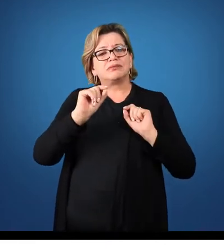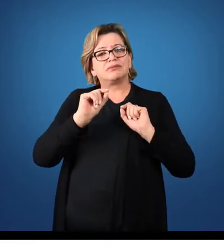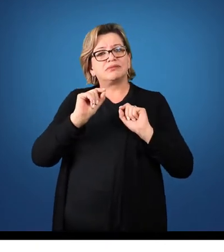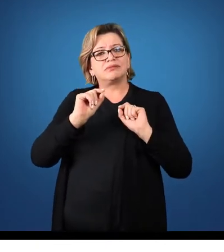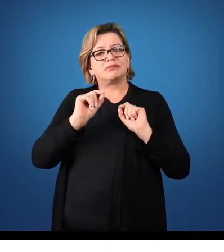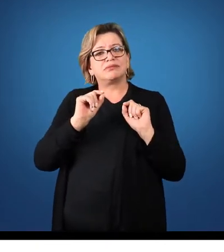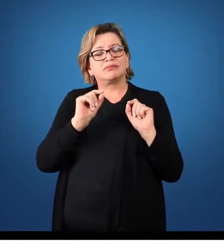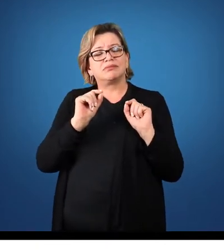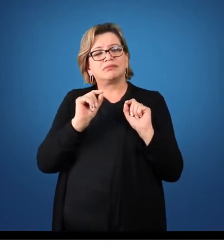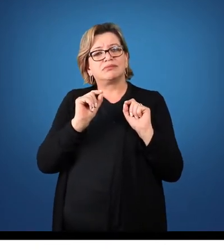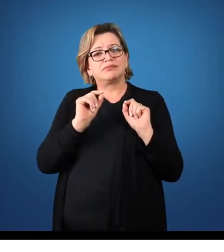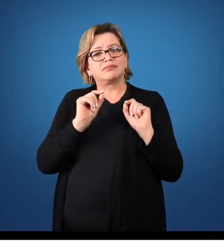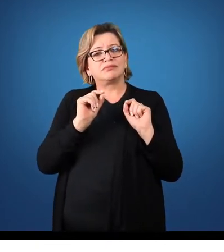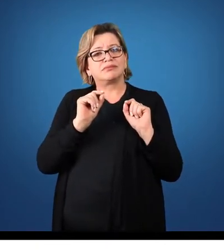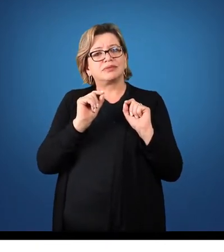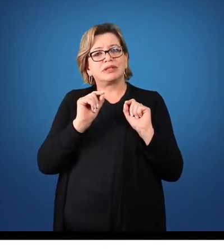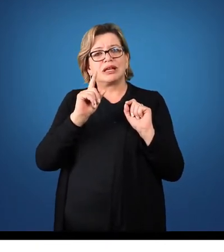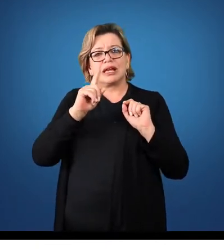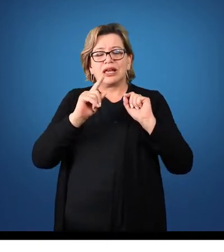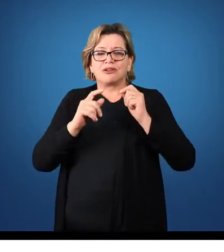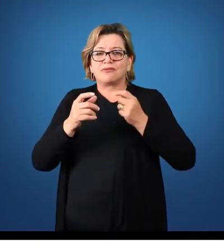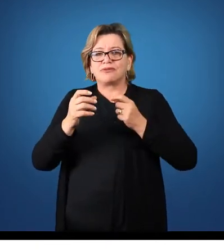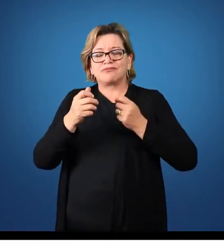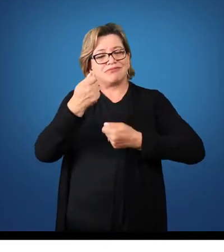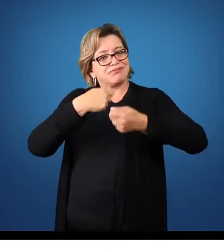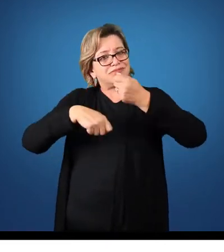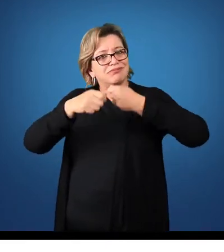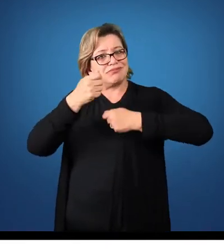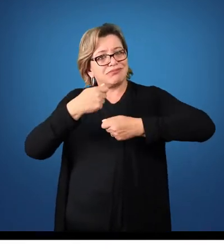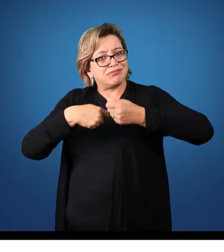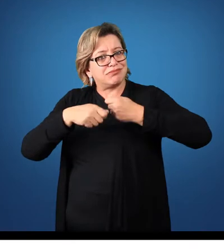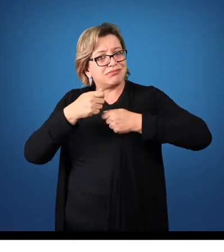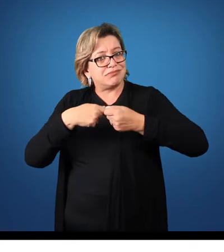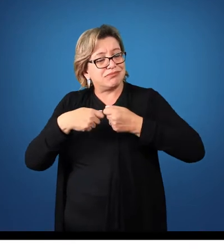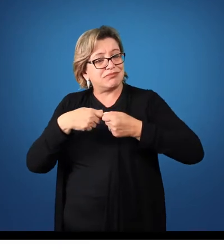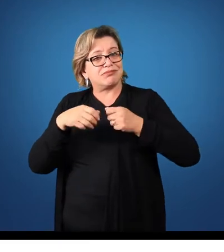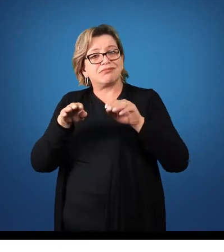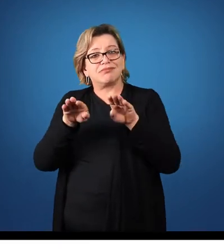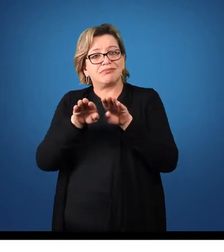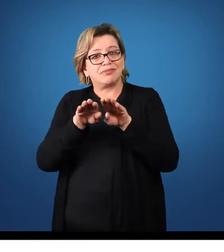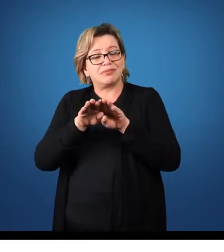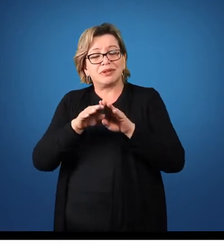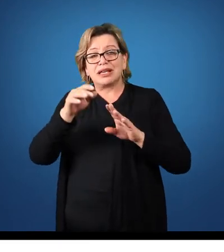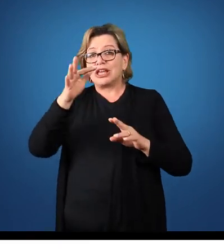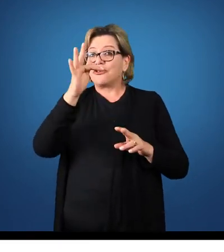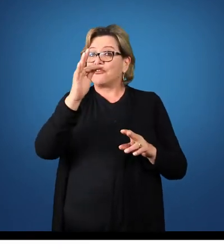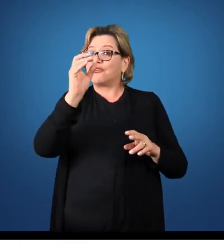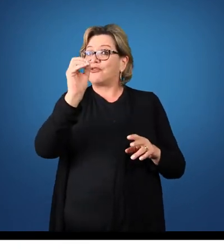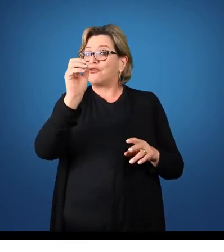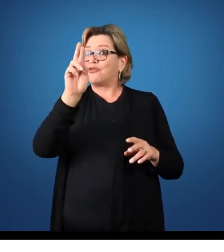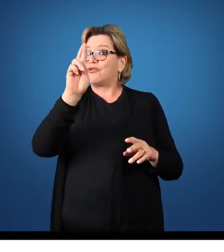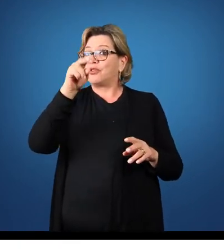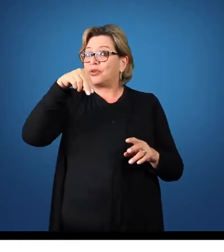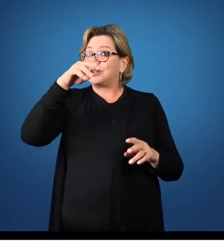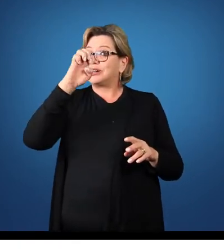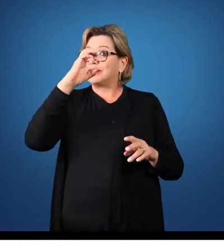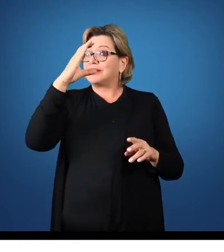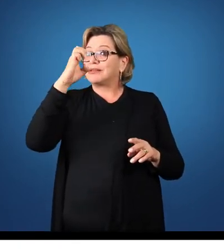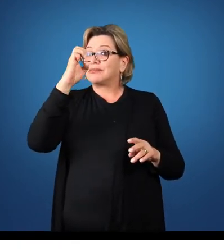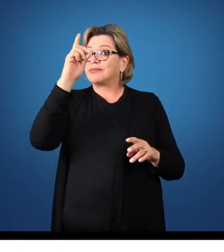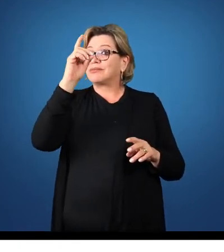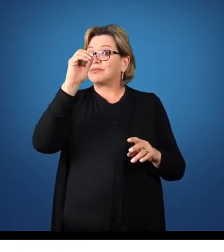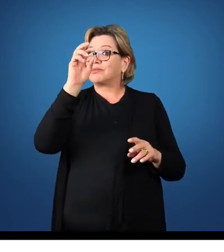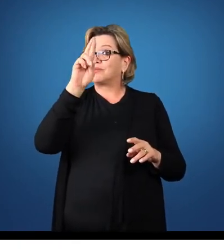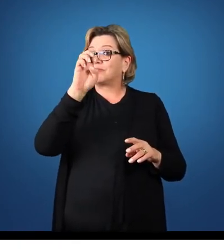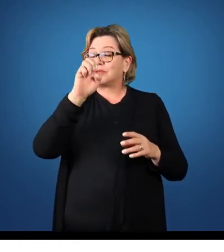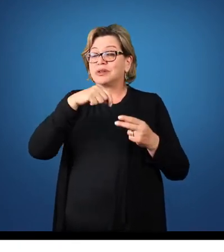gerenciadores, os fornecedores, o governo e